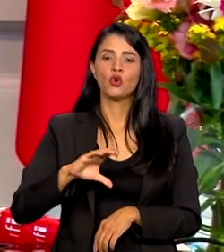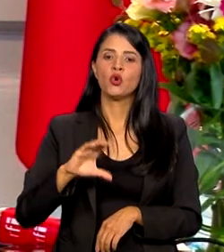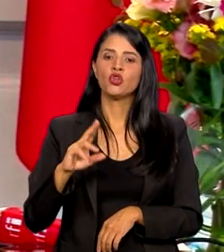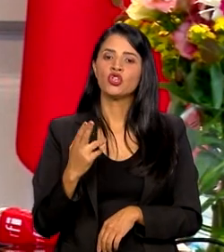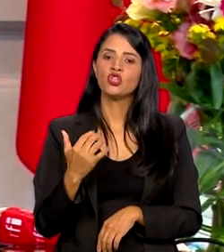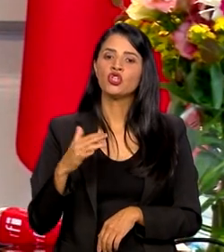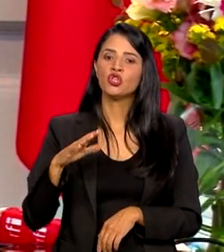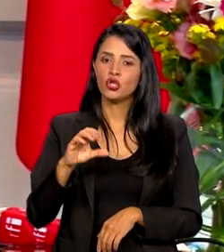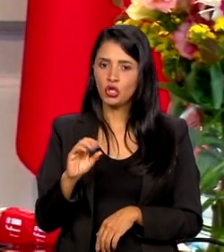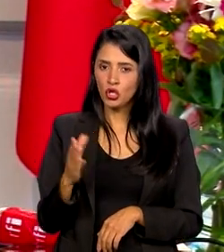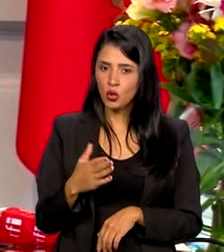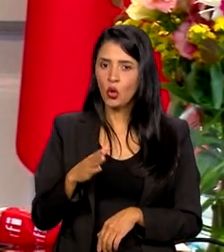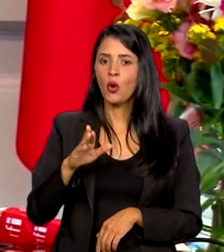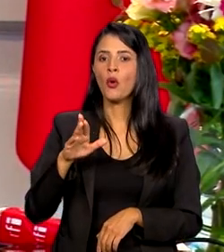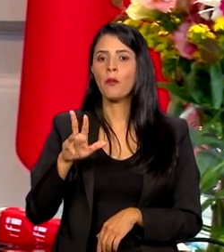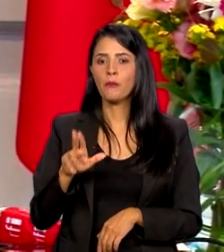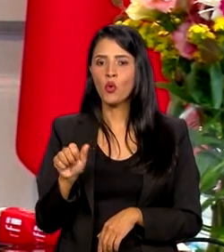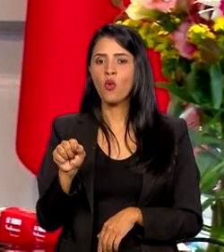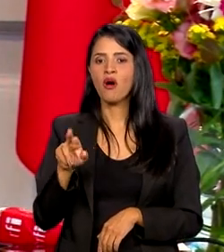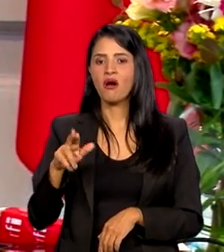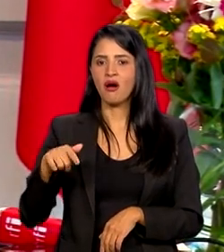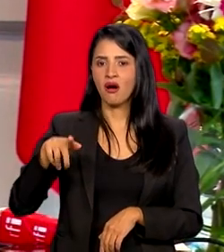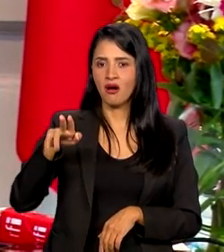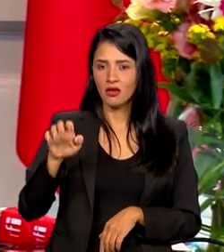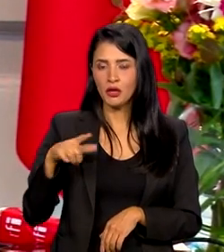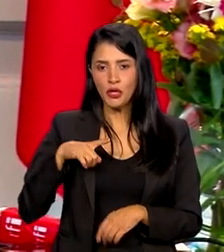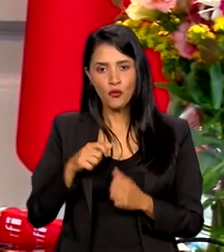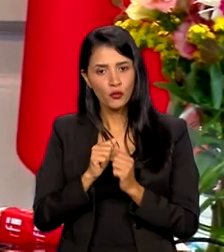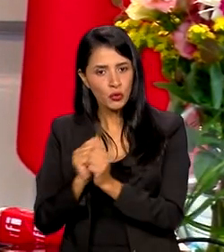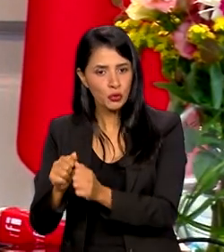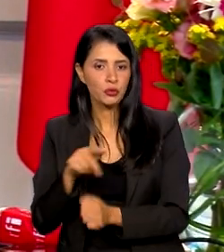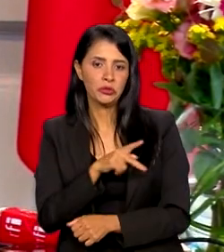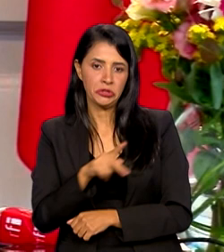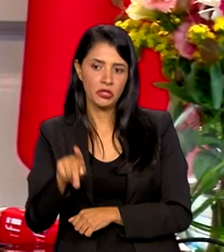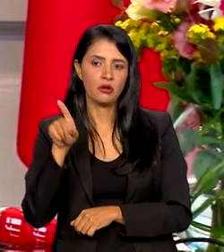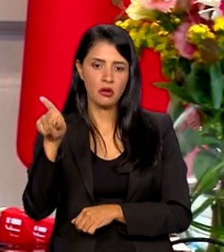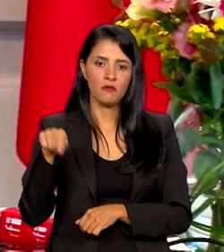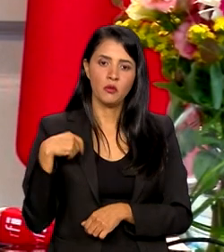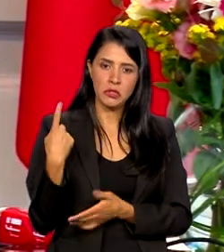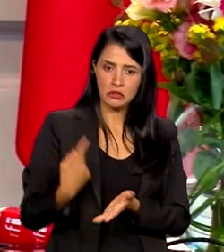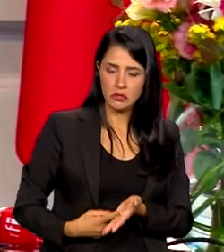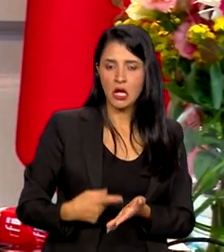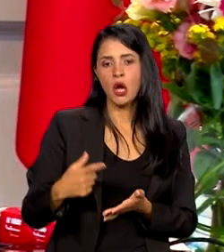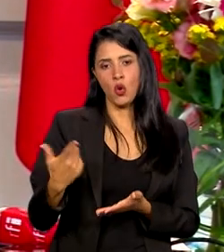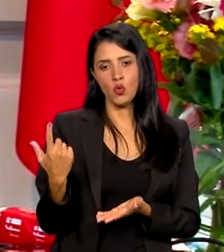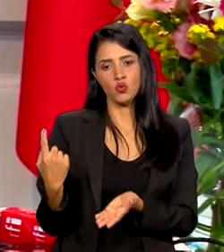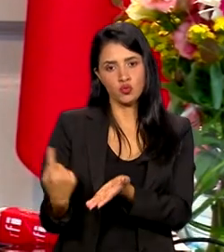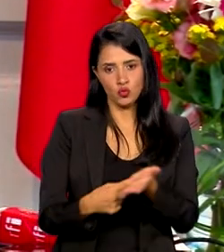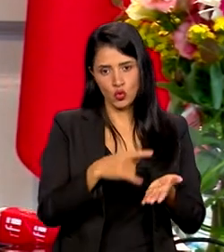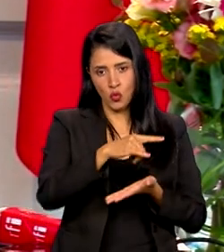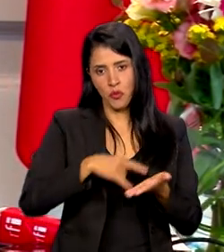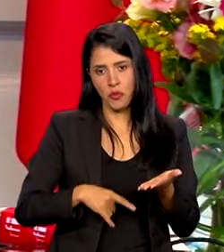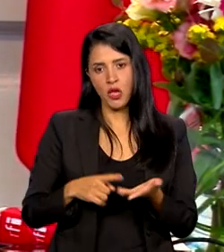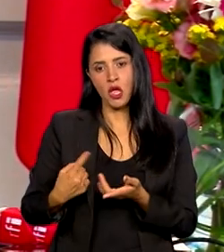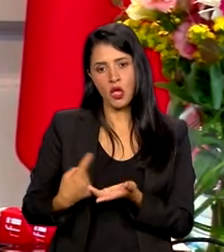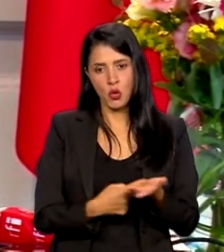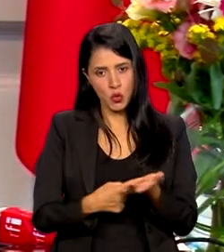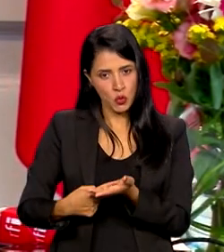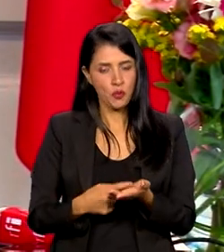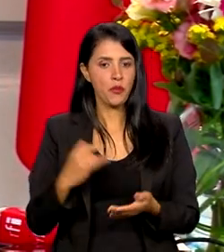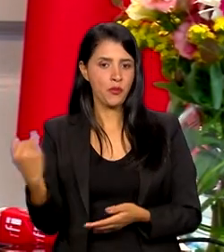acompanhar o presidente, Madriga, onde nós vamos também assinar alguns acordos importantes também com aquele país. Semelhantes de Portugal?